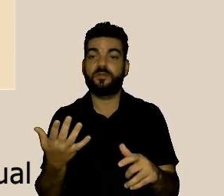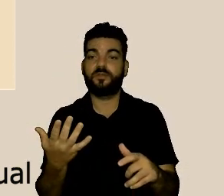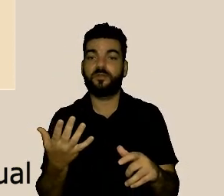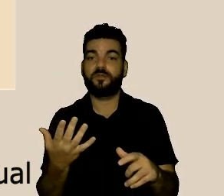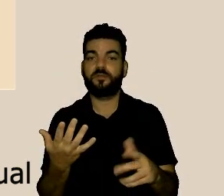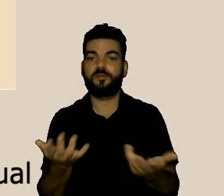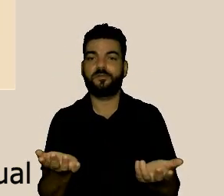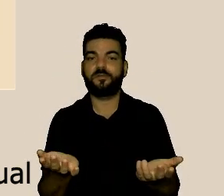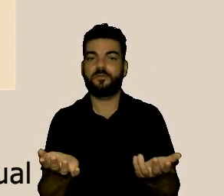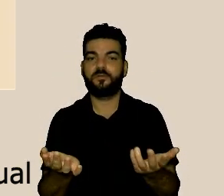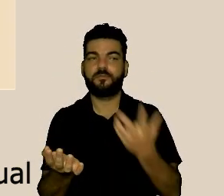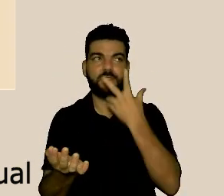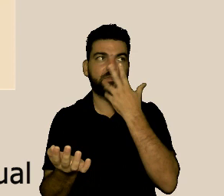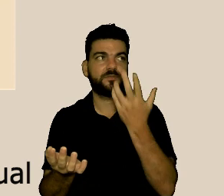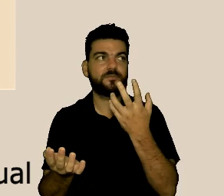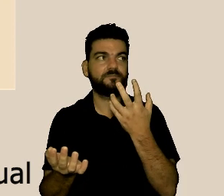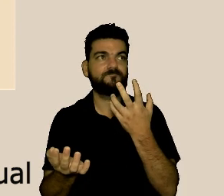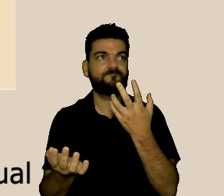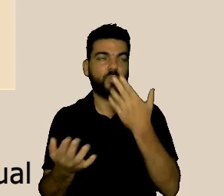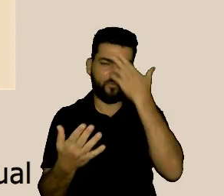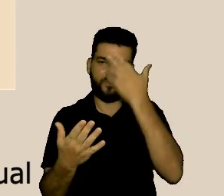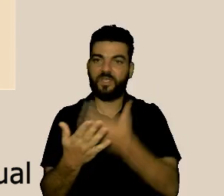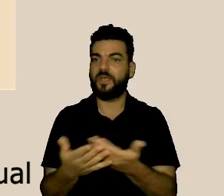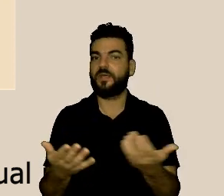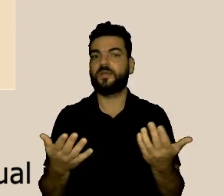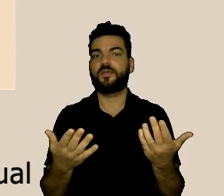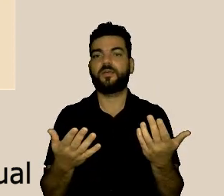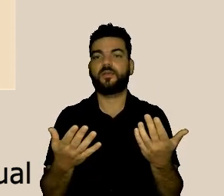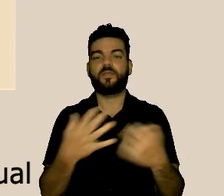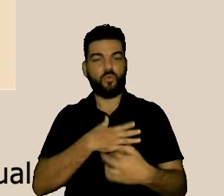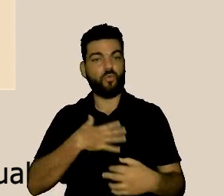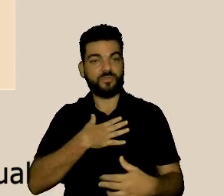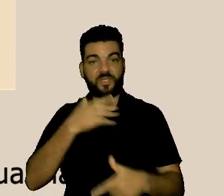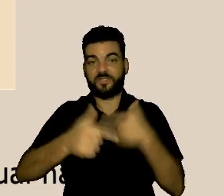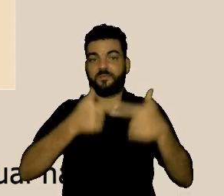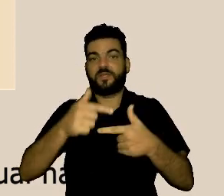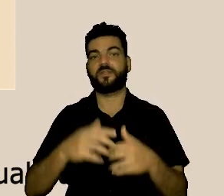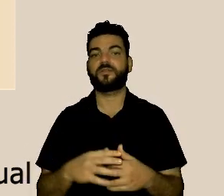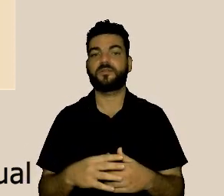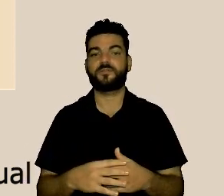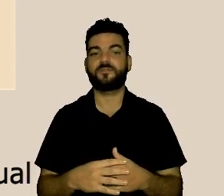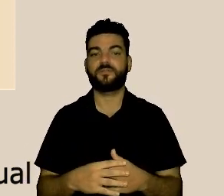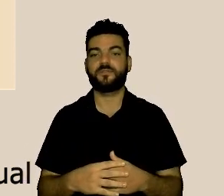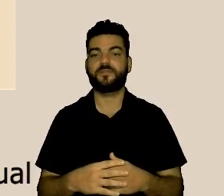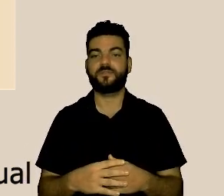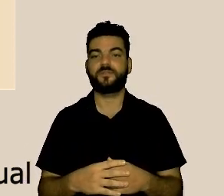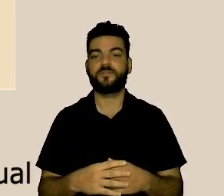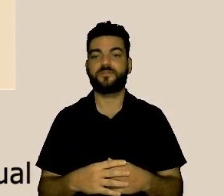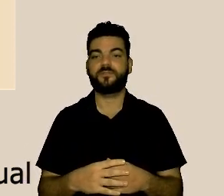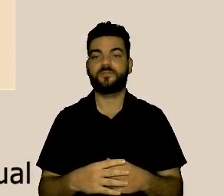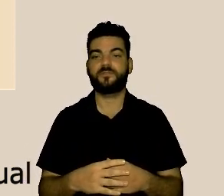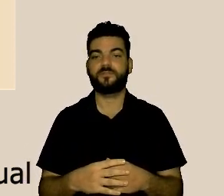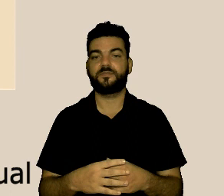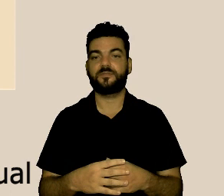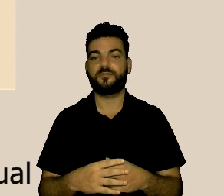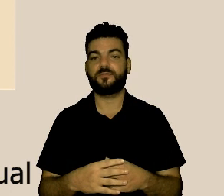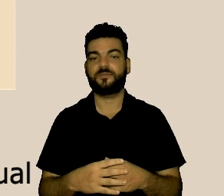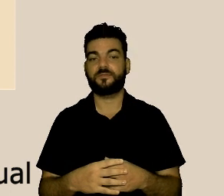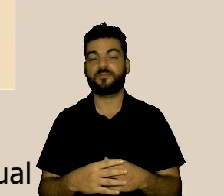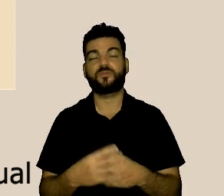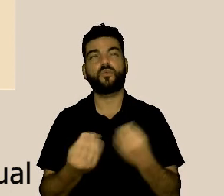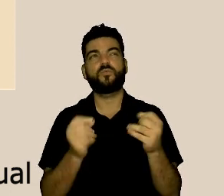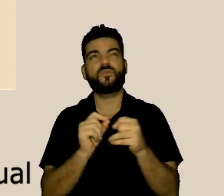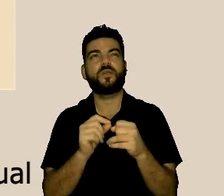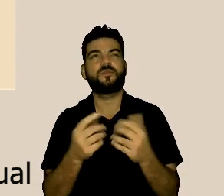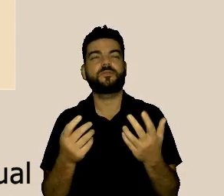ter confiança no lugar que ela trabalha quando a gente vê de que forma que eu faço a